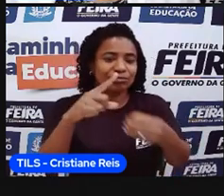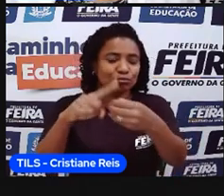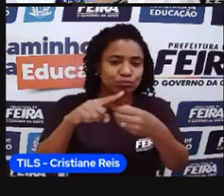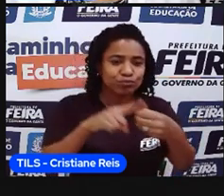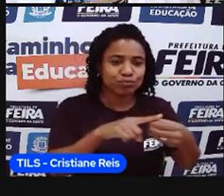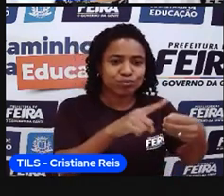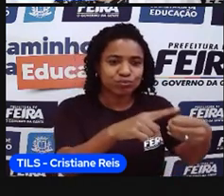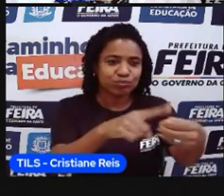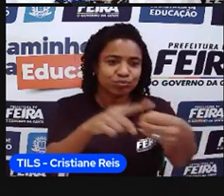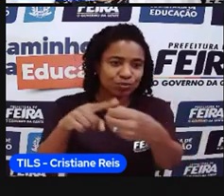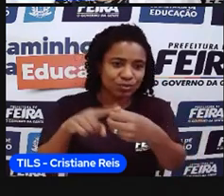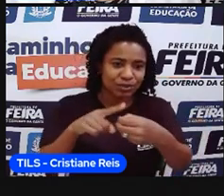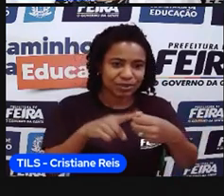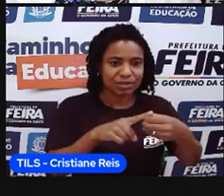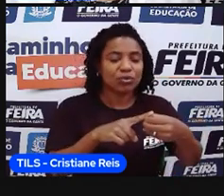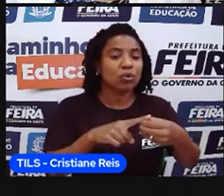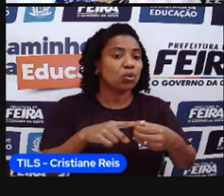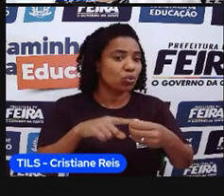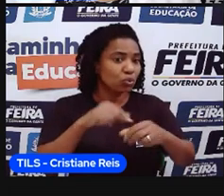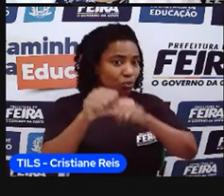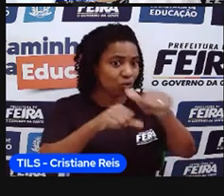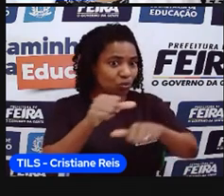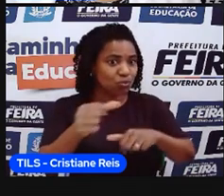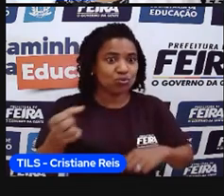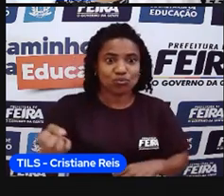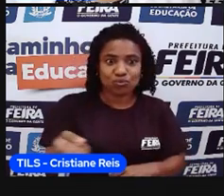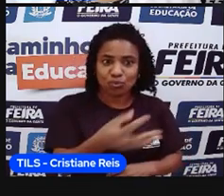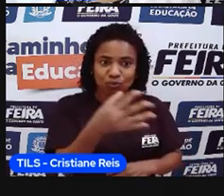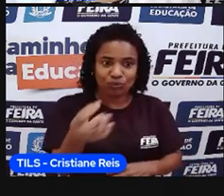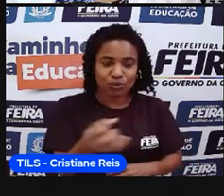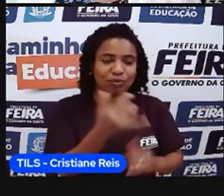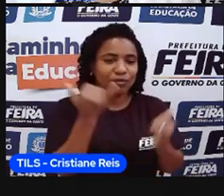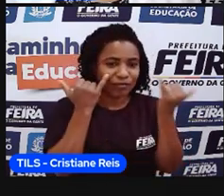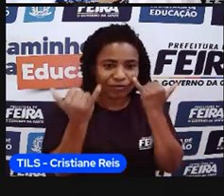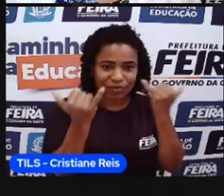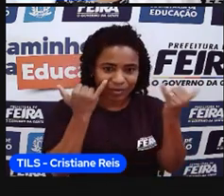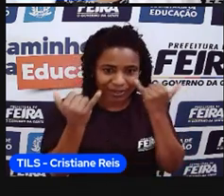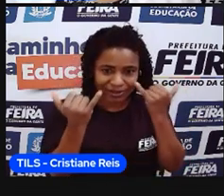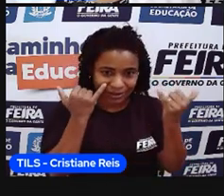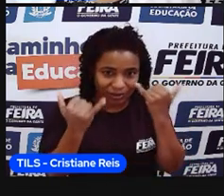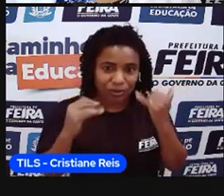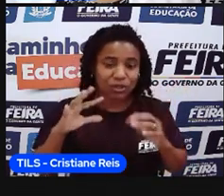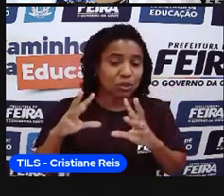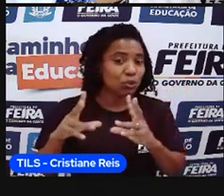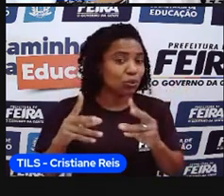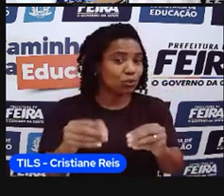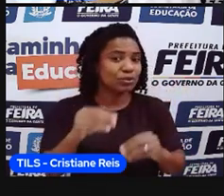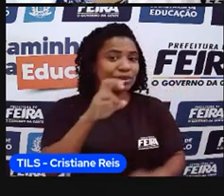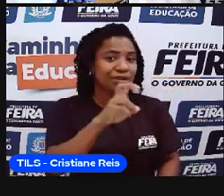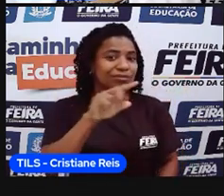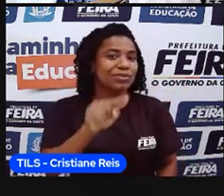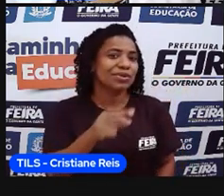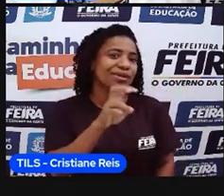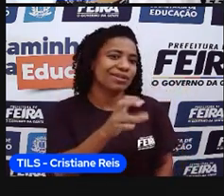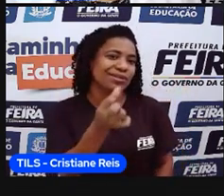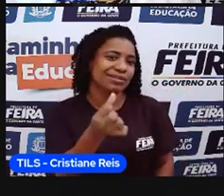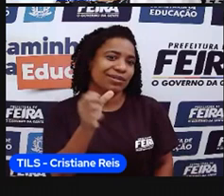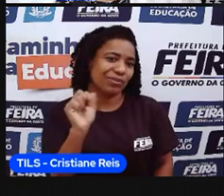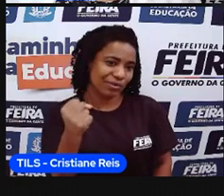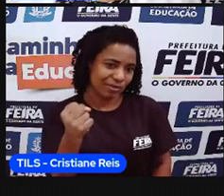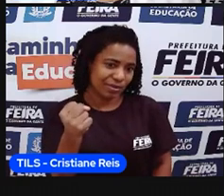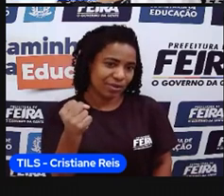No estado da Bahia. Então, de todos os municípios desse, né? 5.568, 663